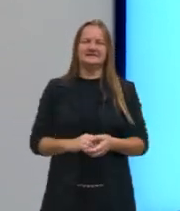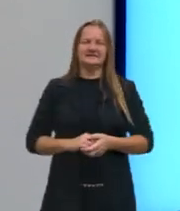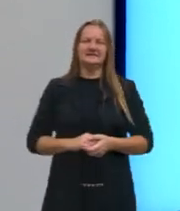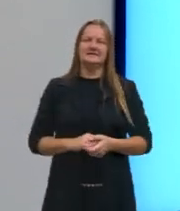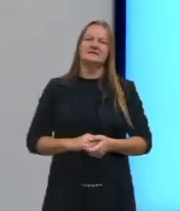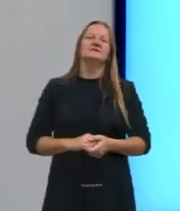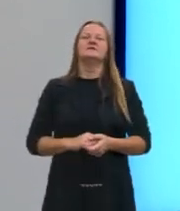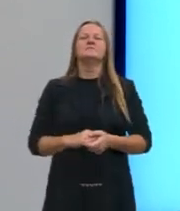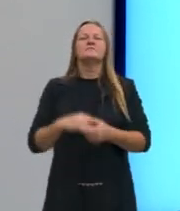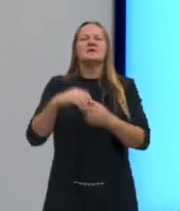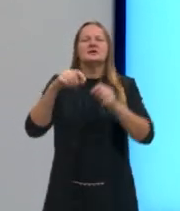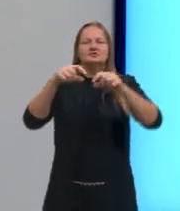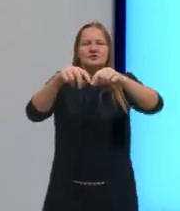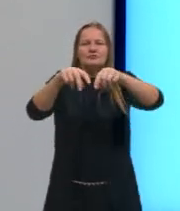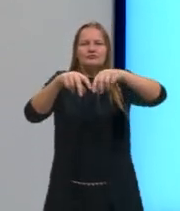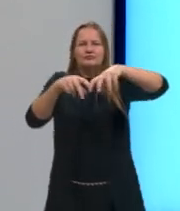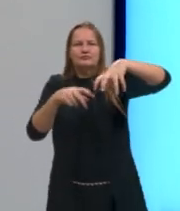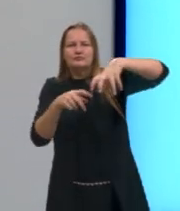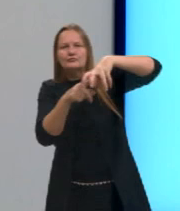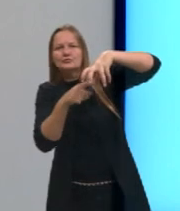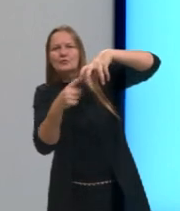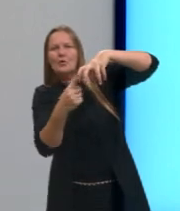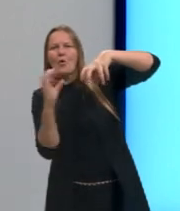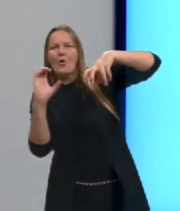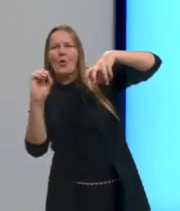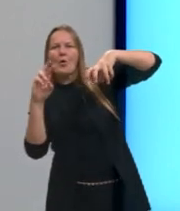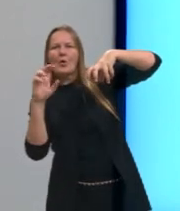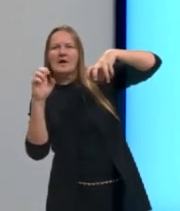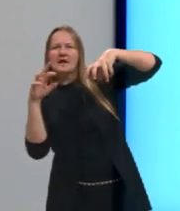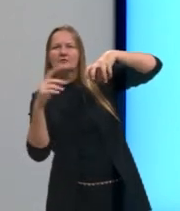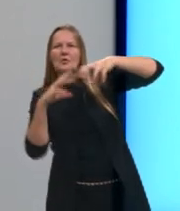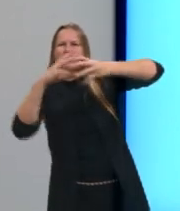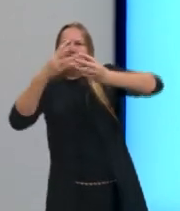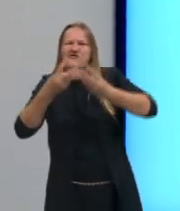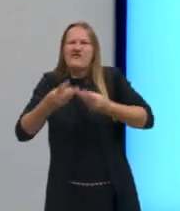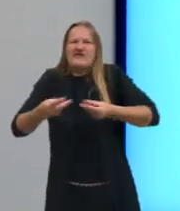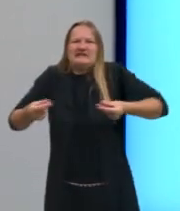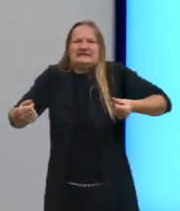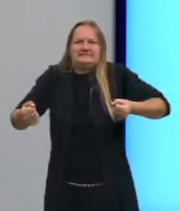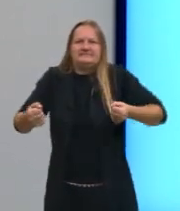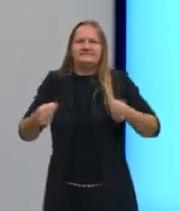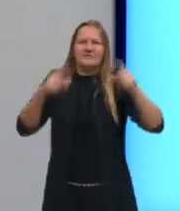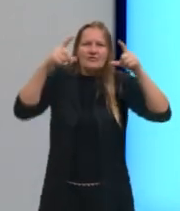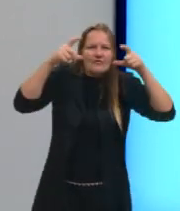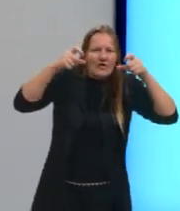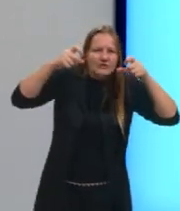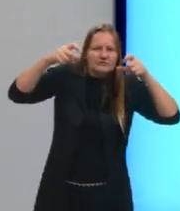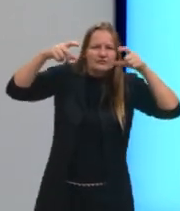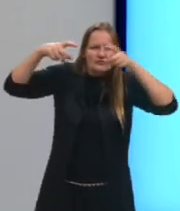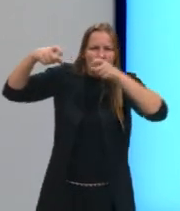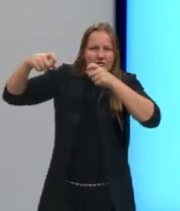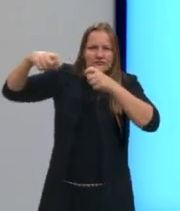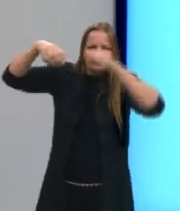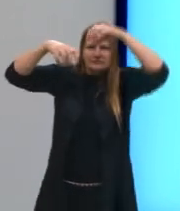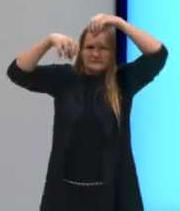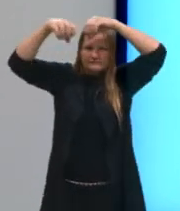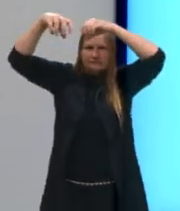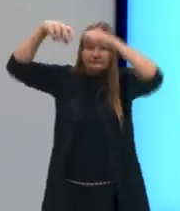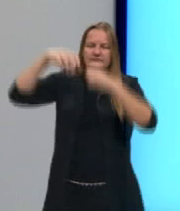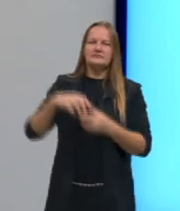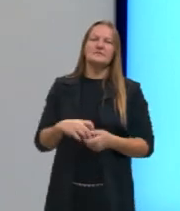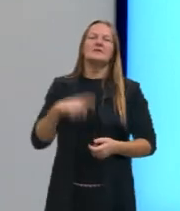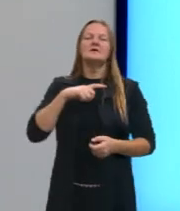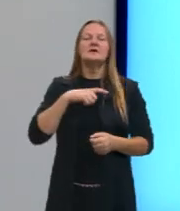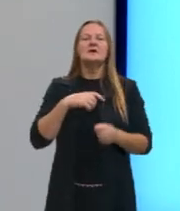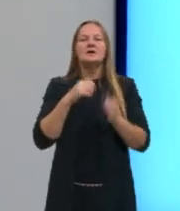O coreto ali que tinha embaixo também foi devastado, tá? Então, a estação de trem, então, nos prédios